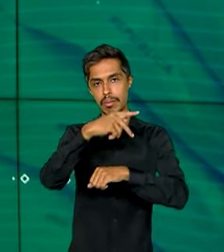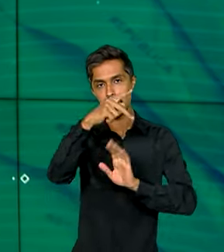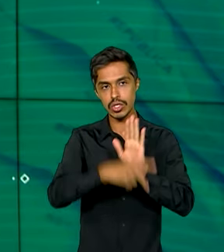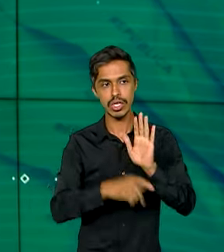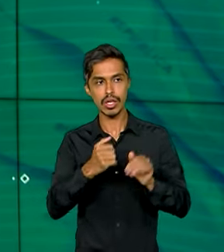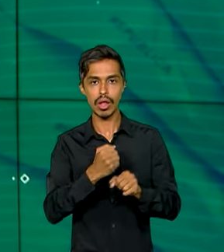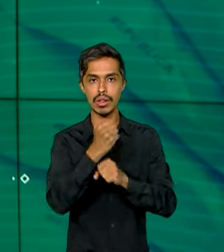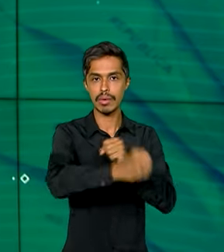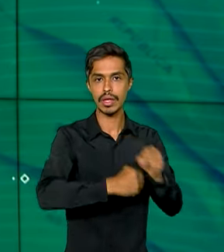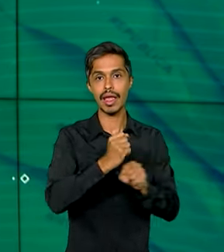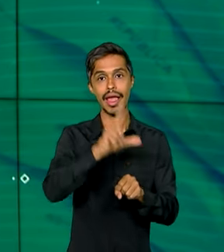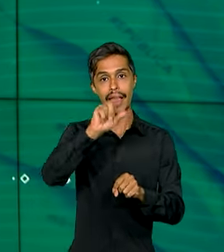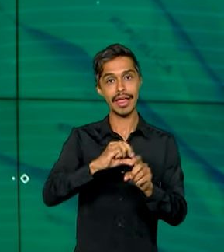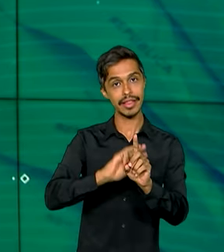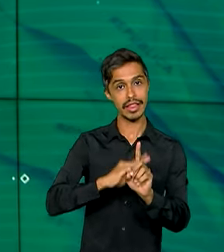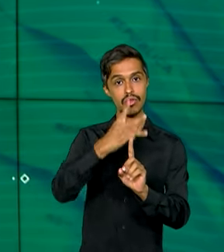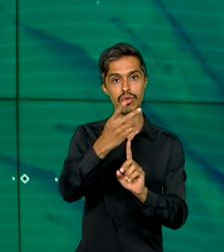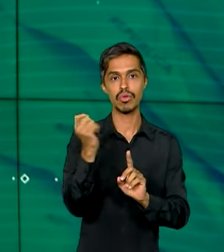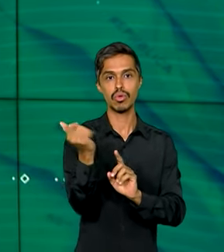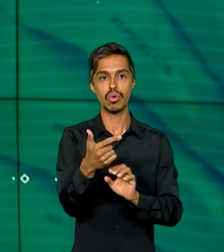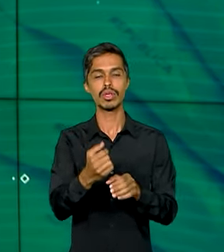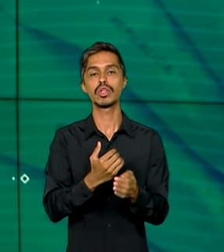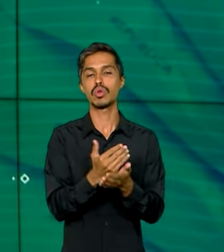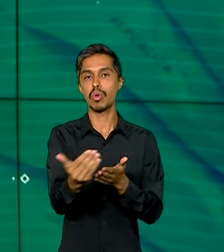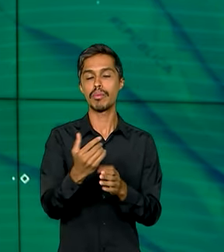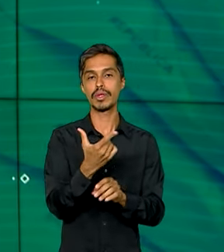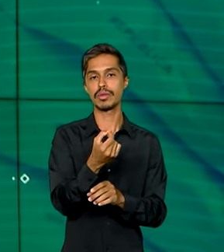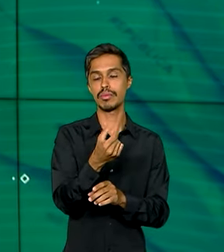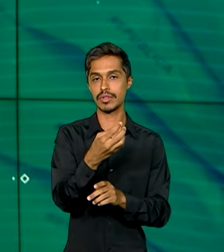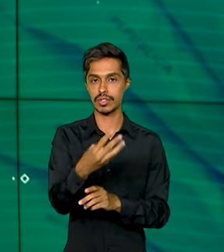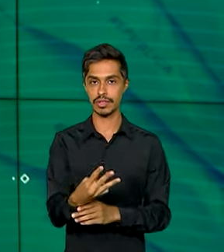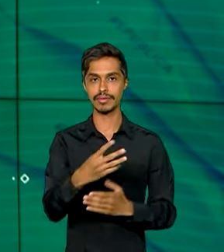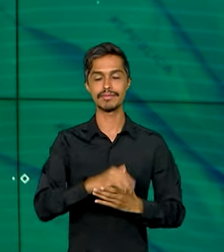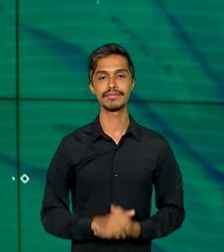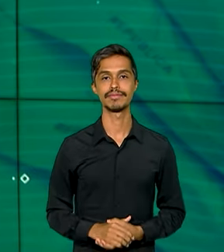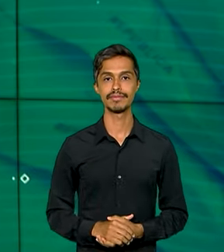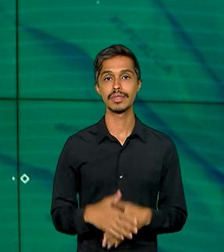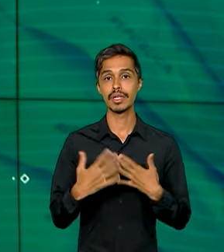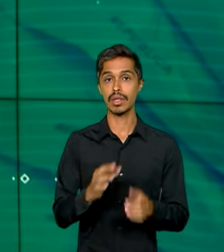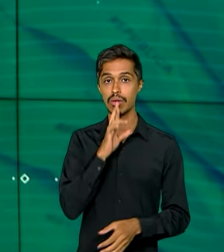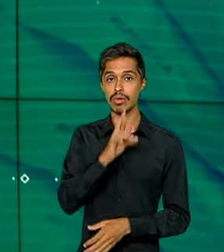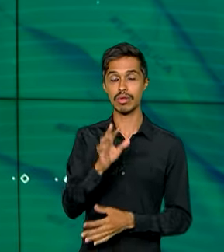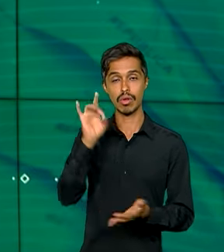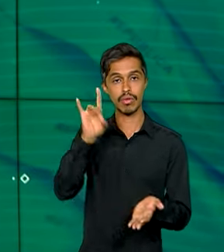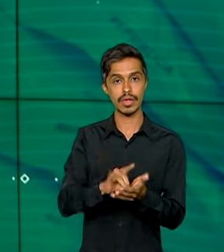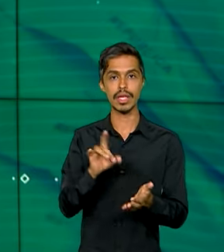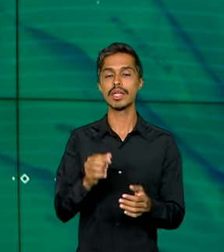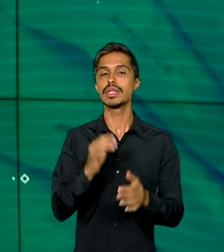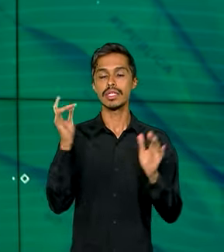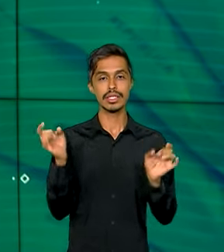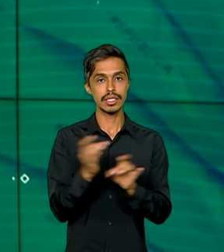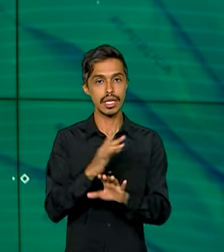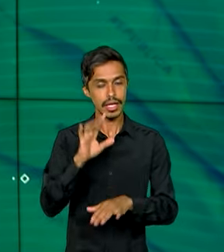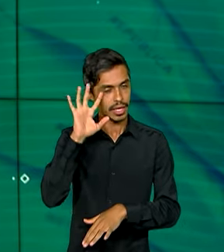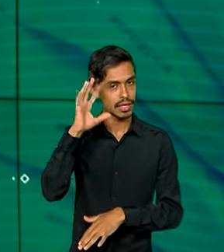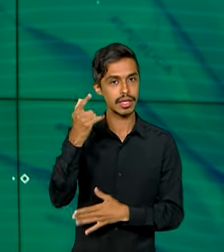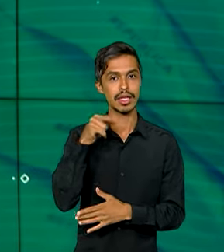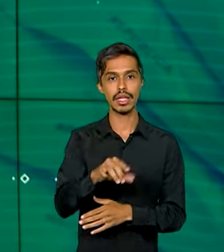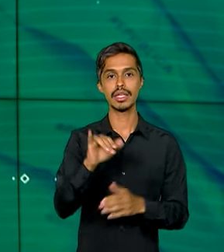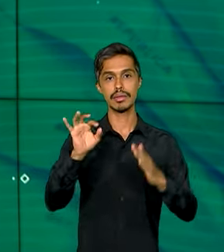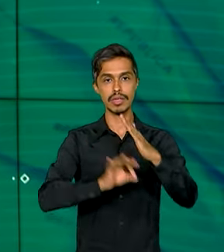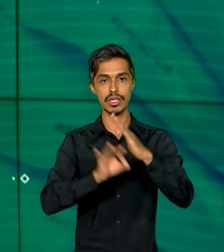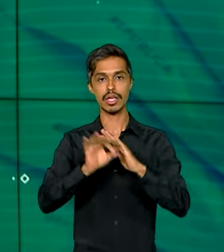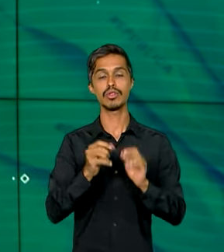três vezes maior do que o estimado no começo de 2023. O resultado oficial só sai em março pelo IBGE.